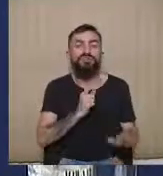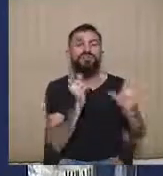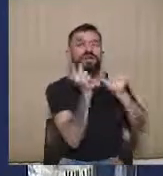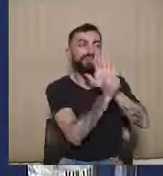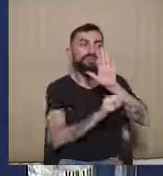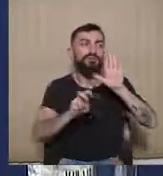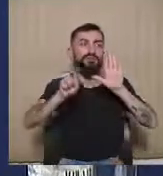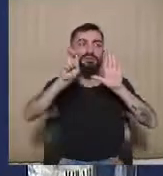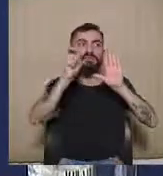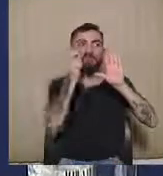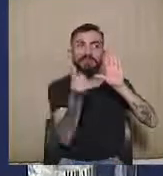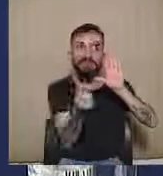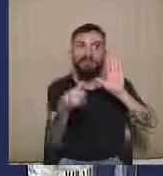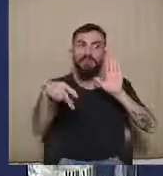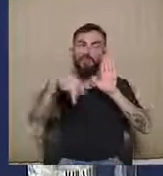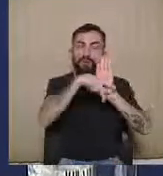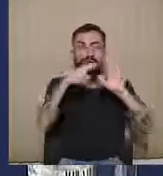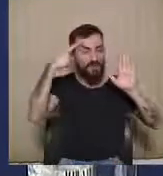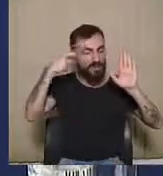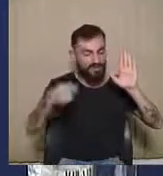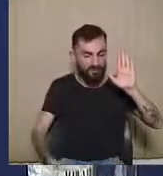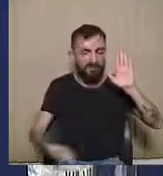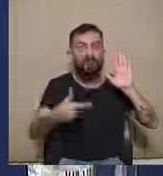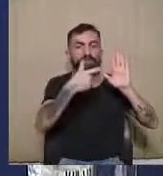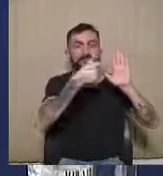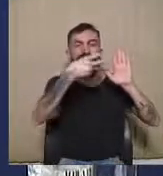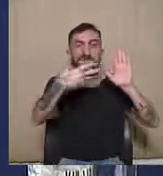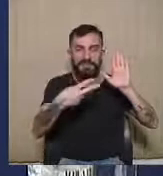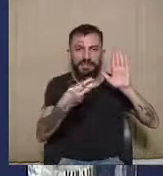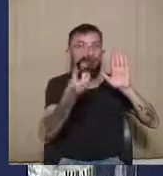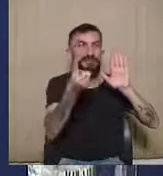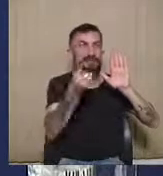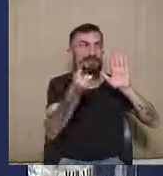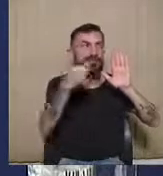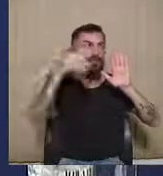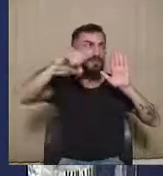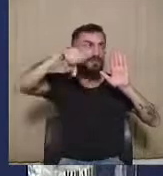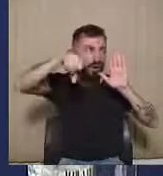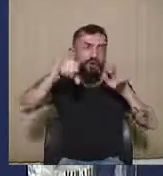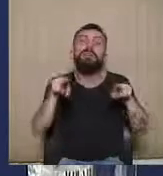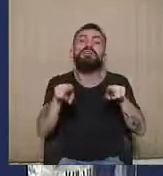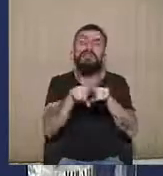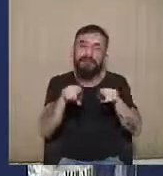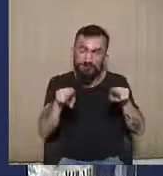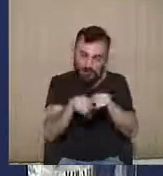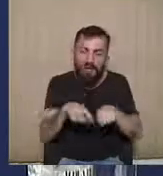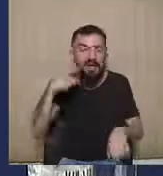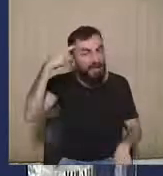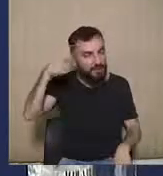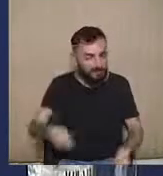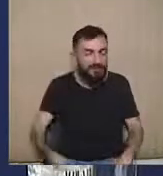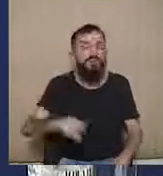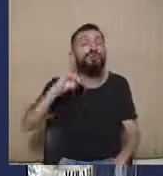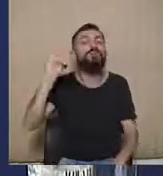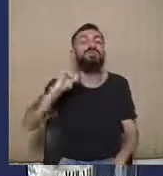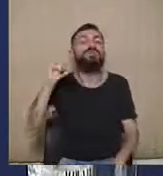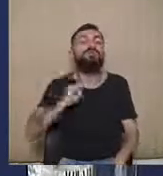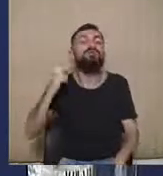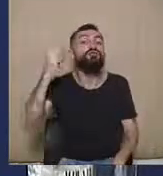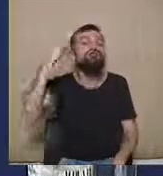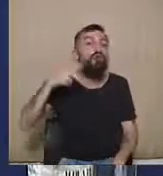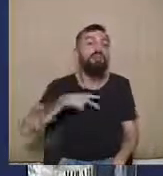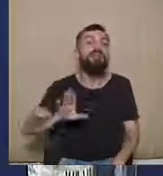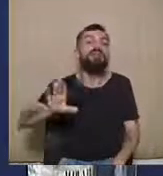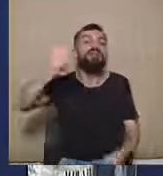56 da Resolução 23.609, que é outra resolução muito importante que nós temos, que vai tratar do registro de candidatura